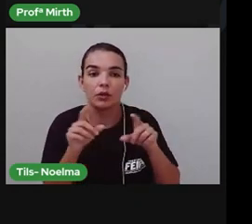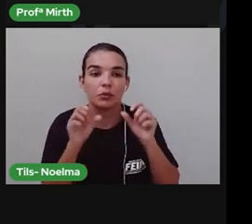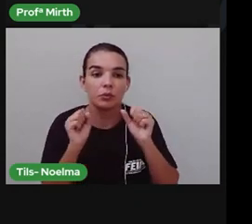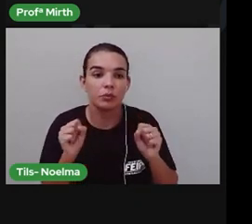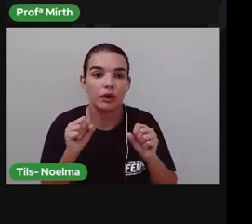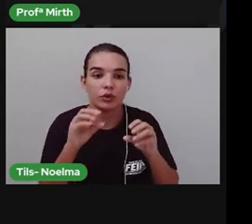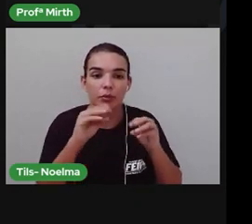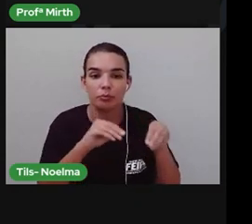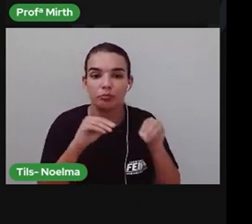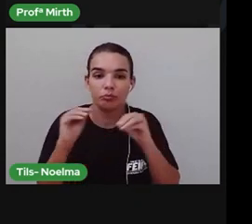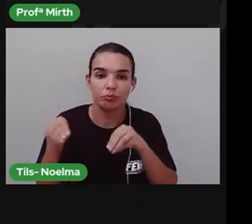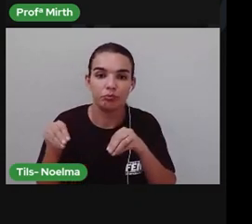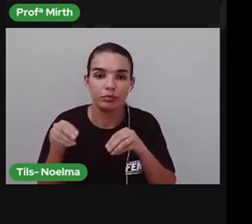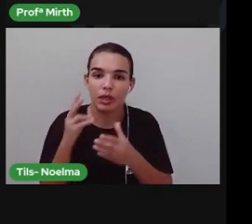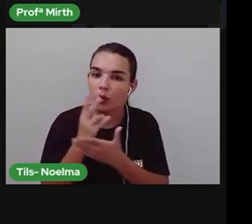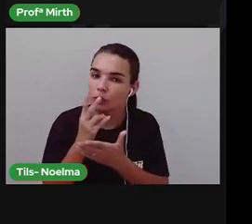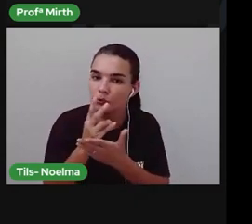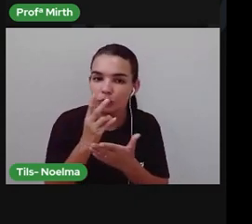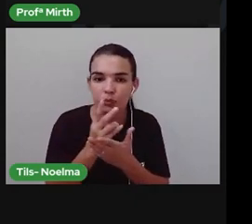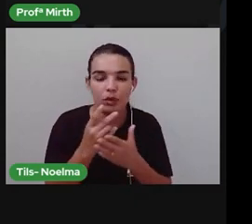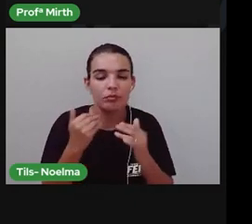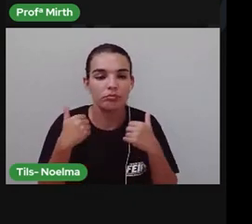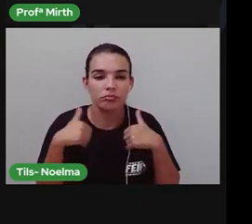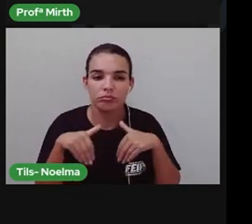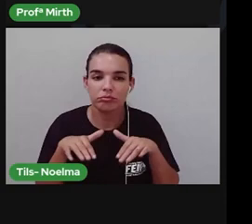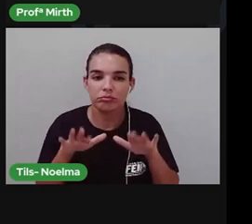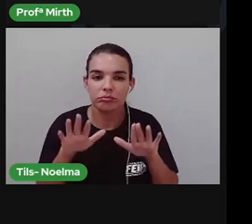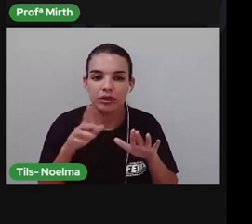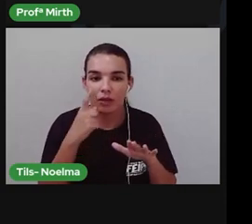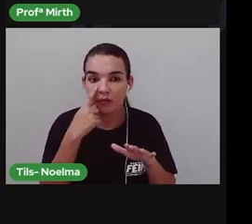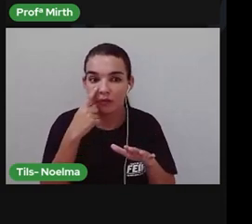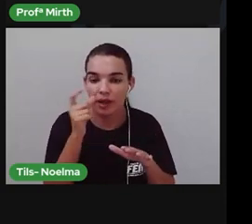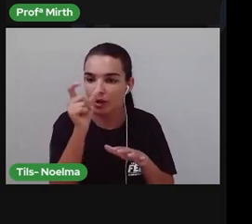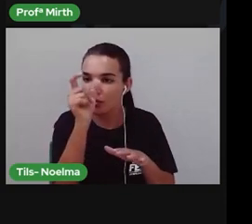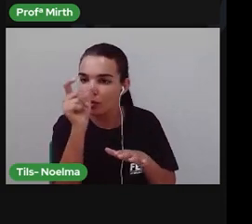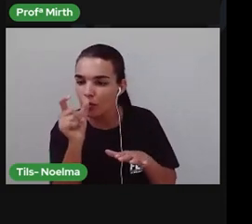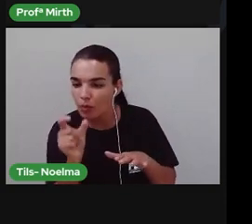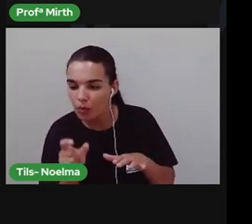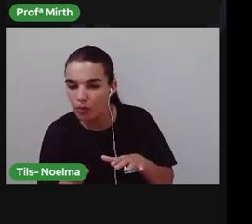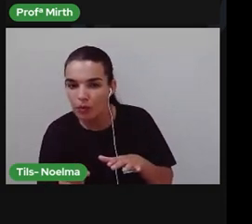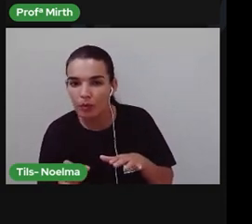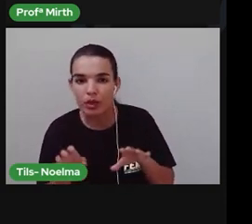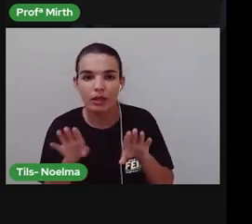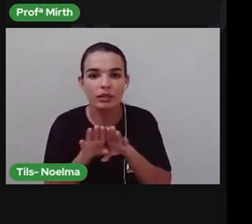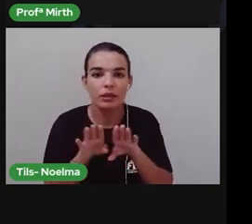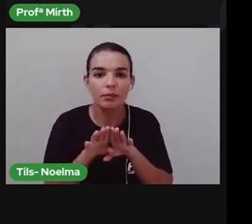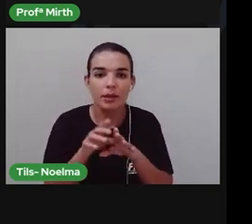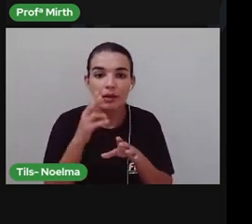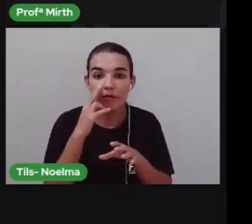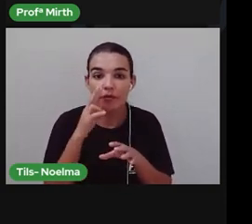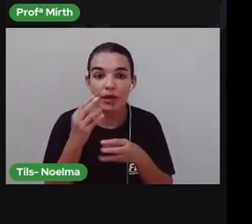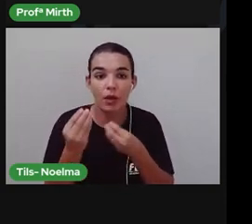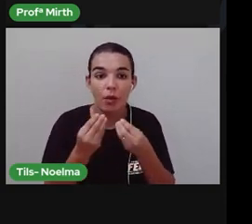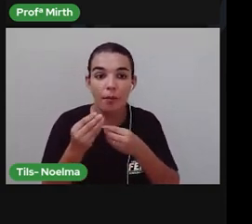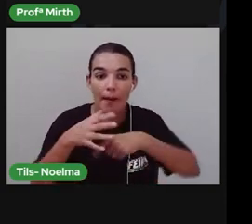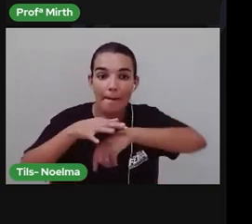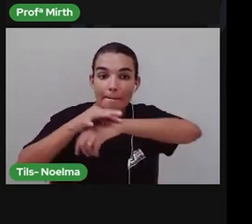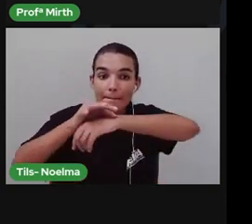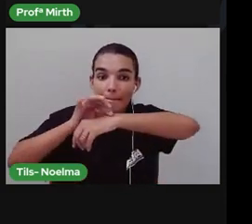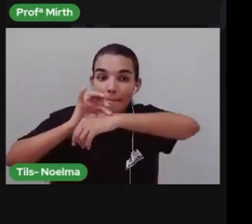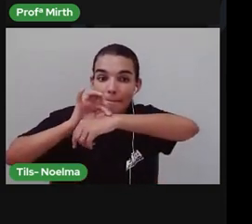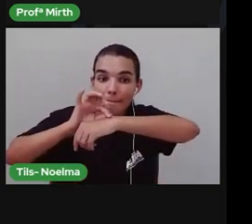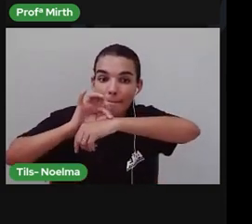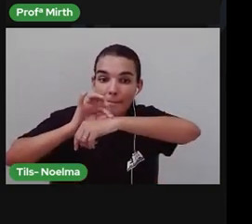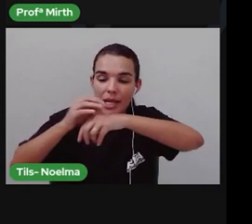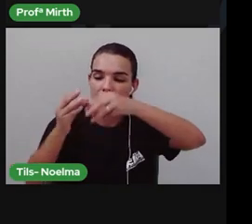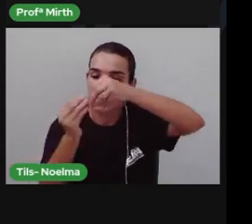Tem Então a gente Vem aqui coluna Vertebral E costelas Mas dá pra ver Estrutura de músculo De pele Raias da